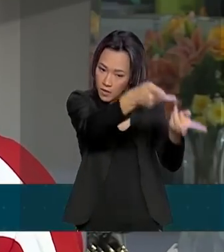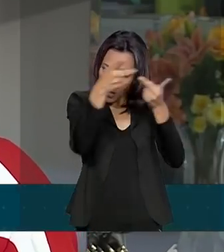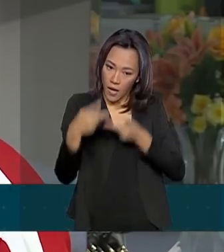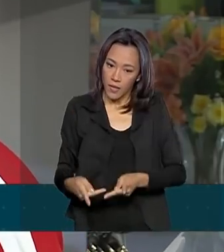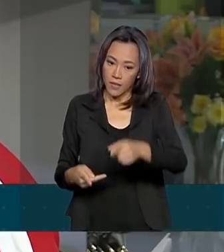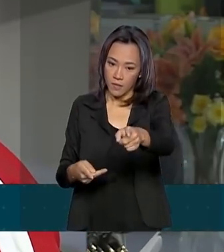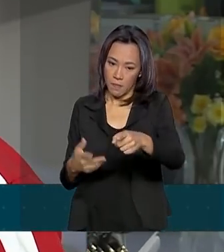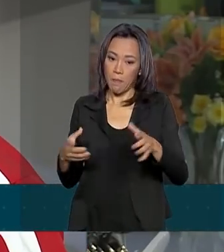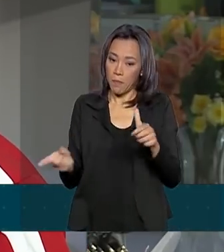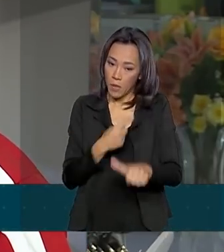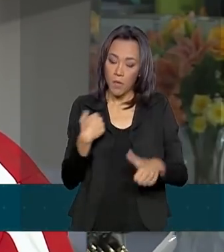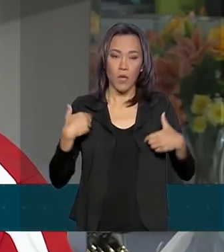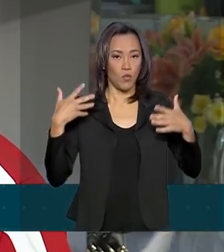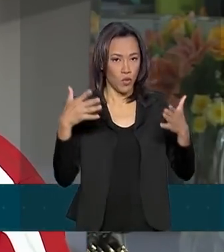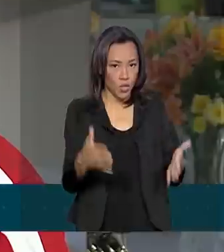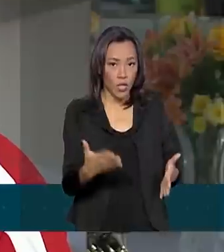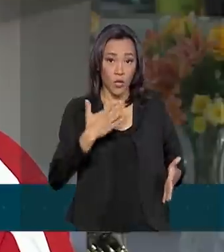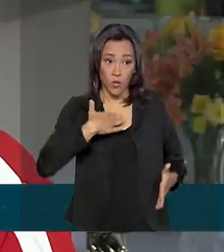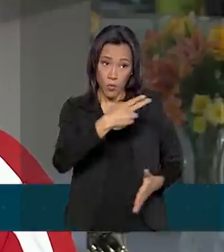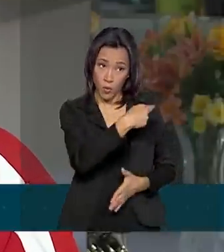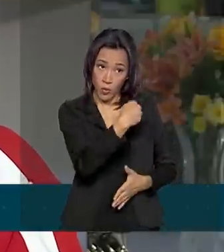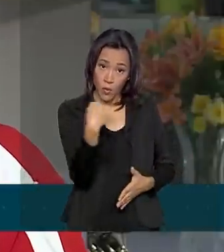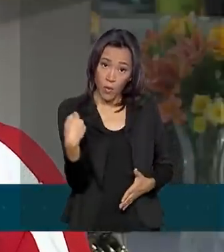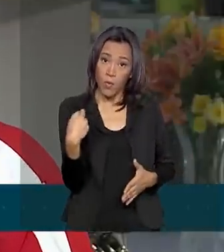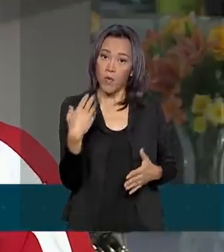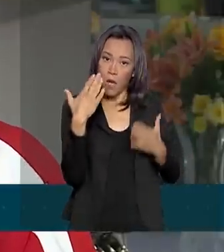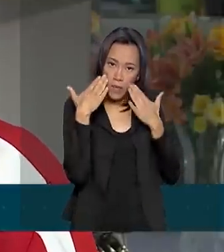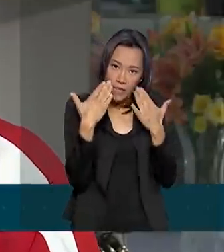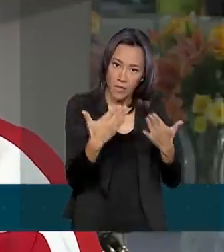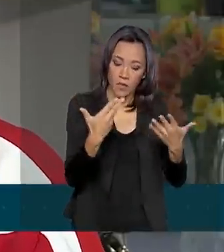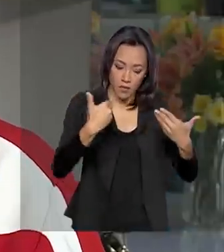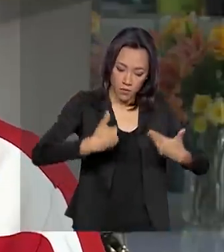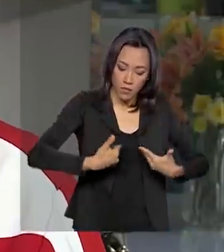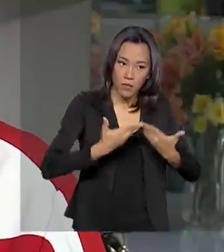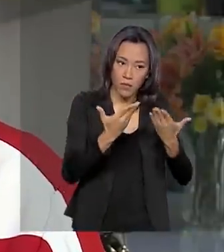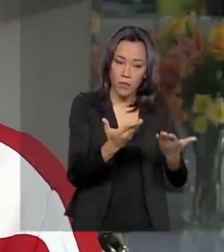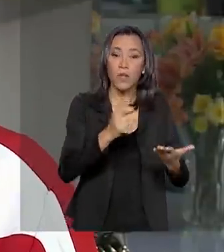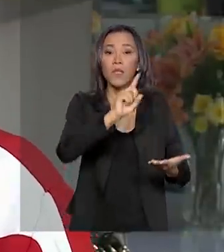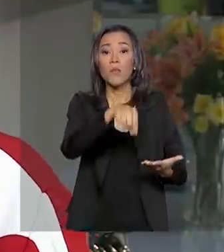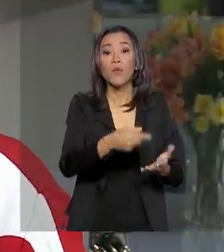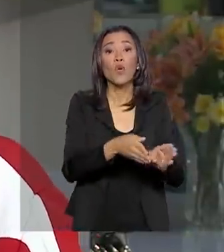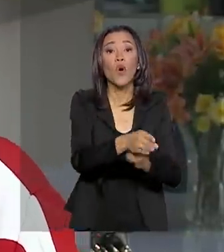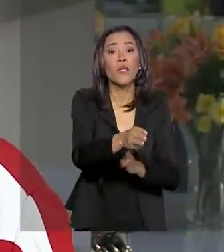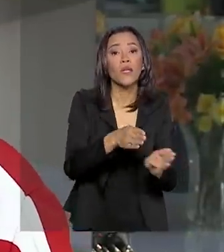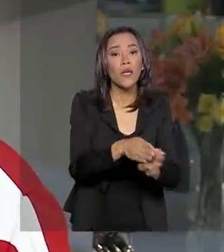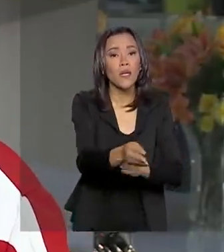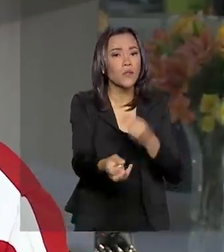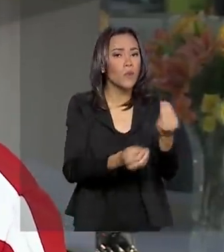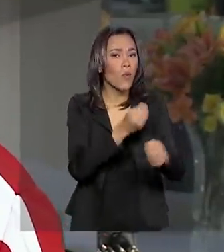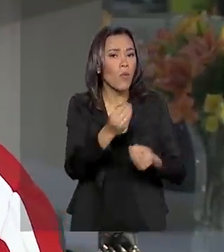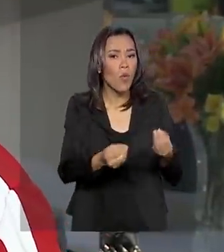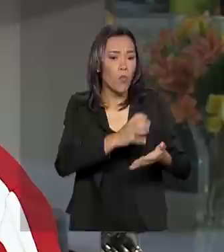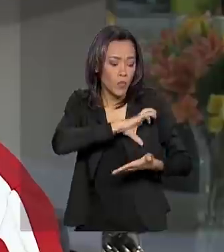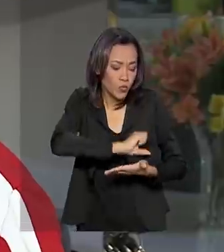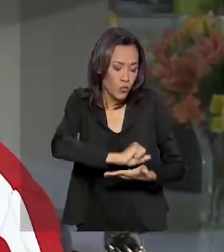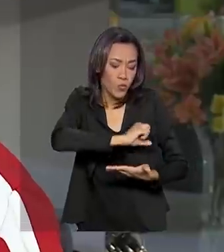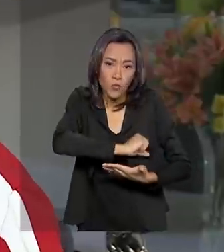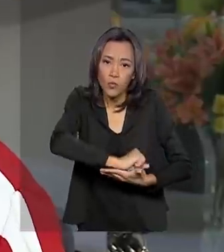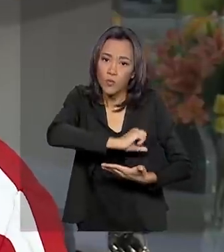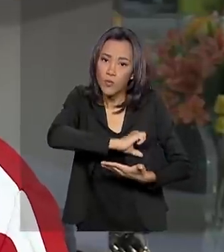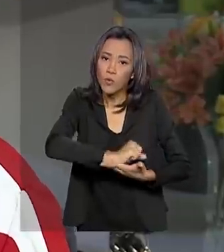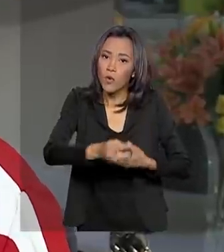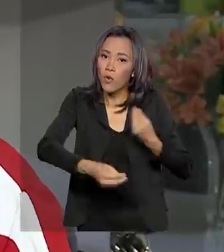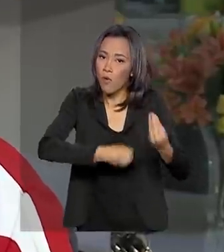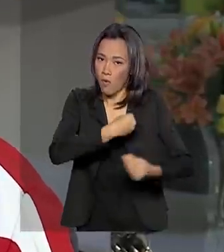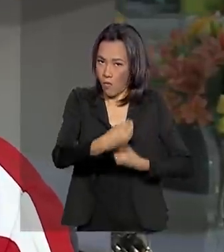eu me identifico e me apresento a ela e vou fazer a orientação, toda a orientação sobre o leitamento materno, como